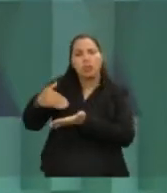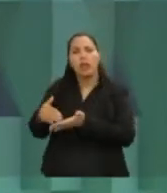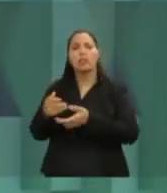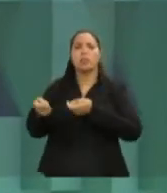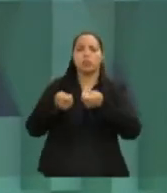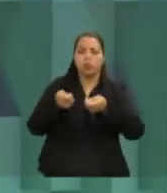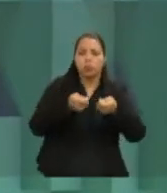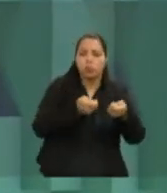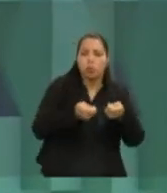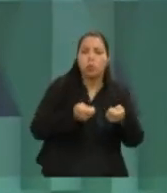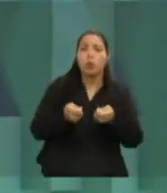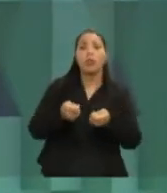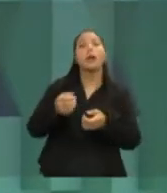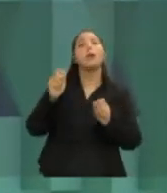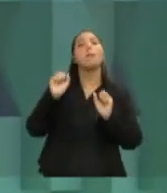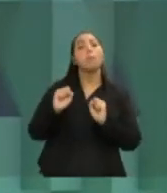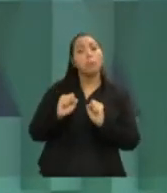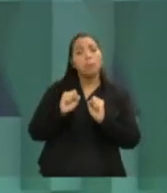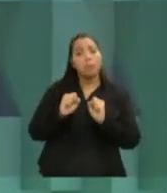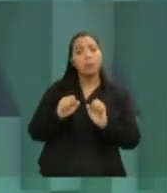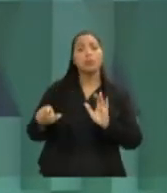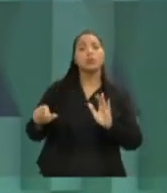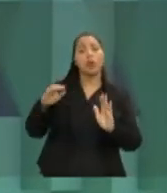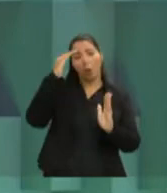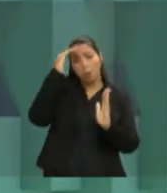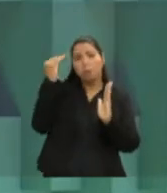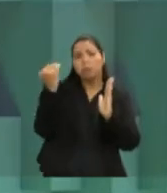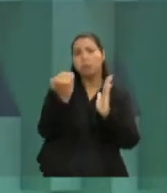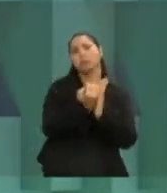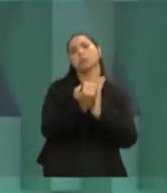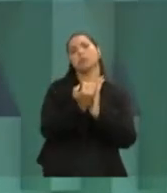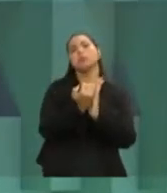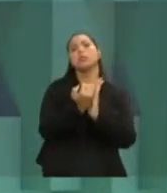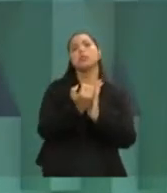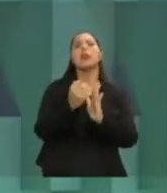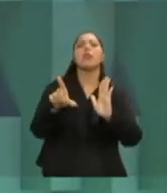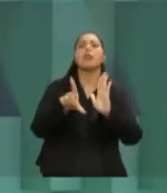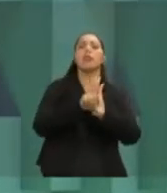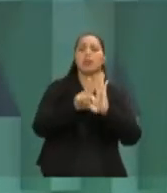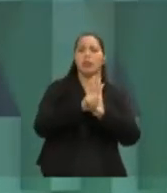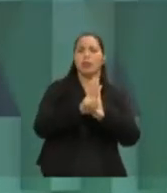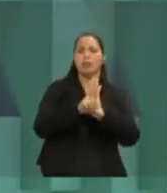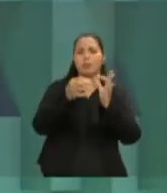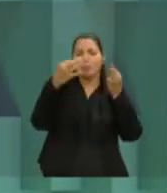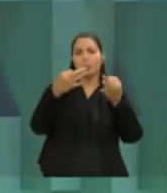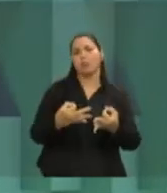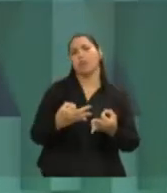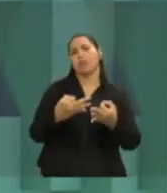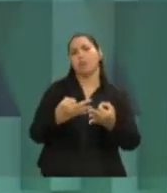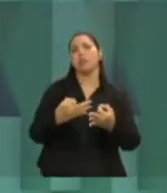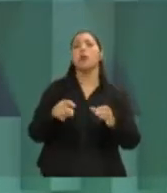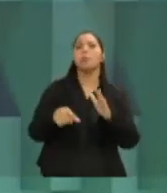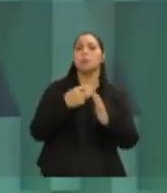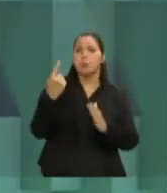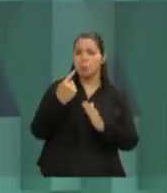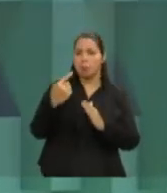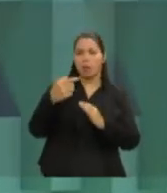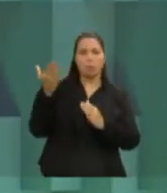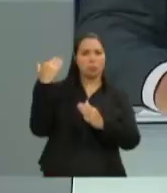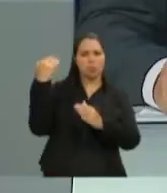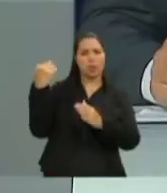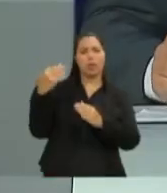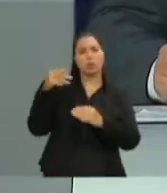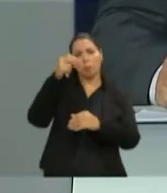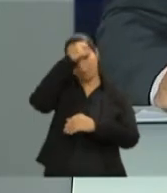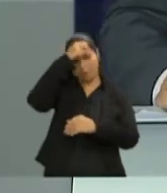rigorosamente as legislações para não termos problema. Foi assim nos primeiros mandatos e será assim naturalmente nos próximos mandatos.